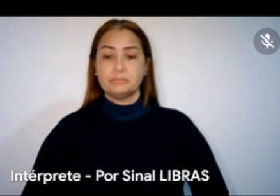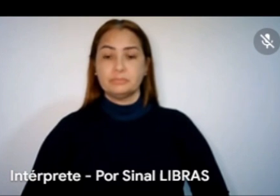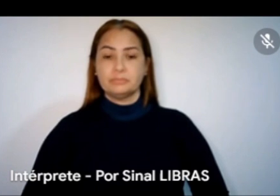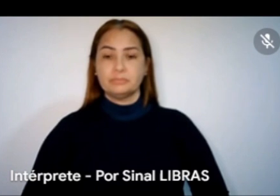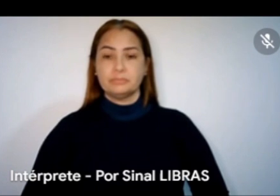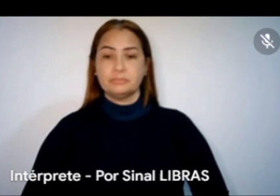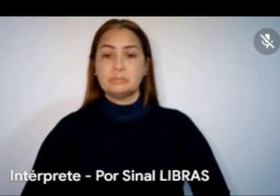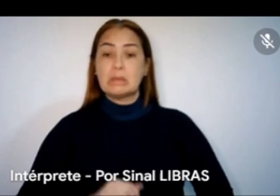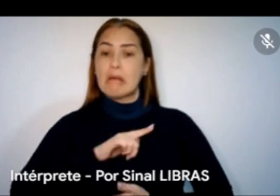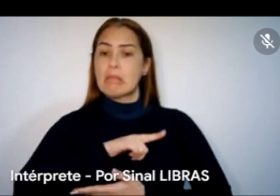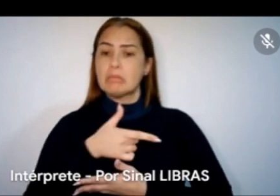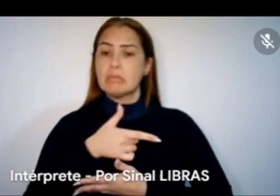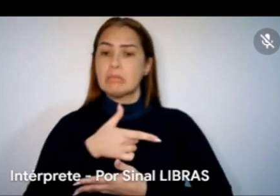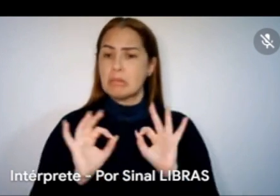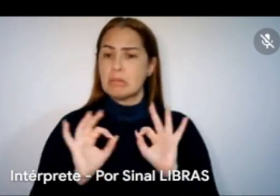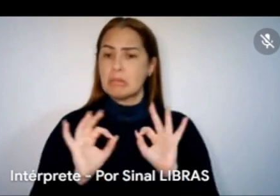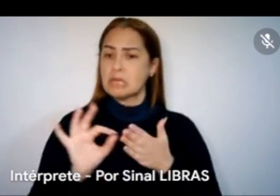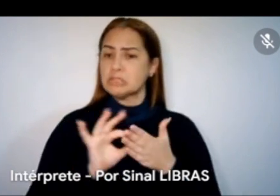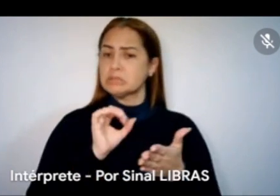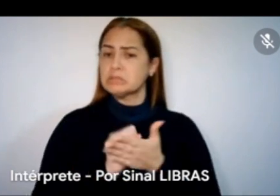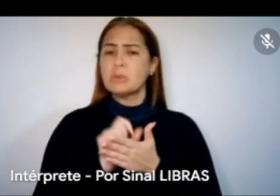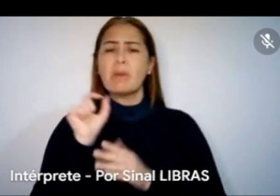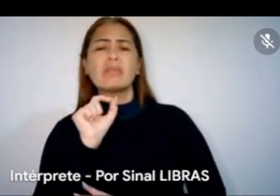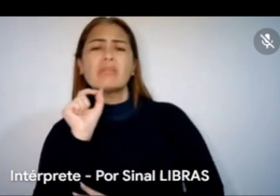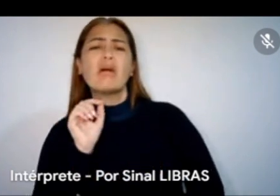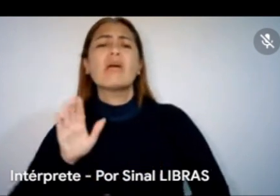Não temos inscritos, acho que alguém tinha levantado a mão.